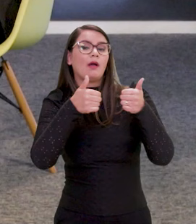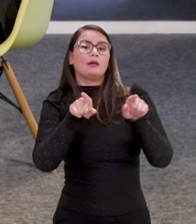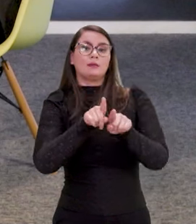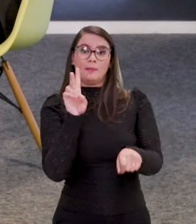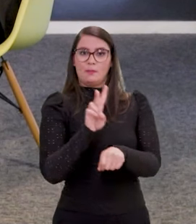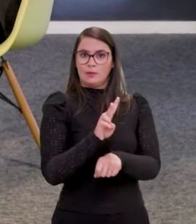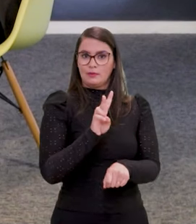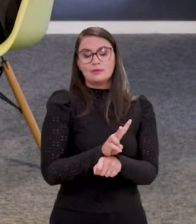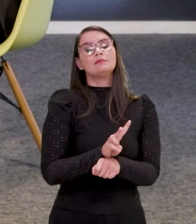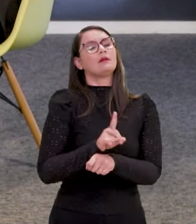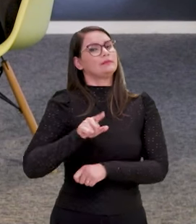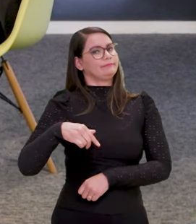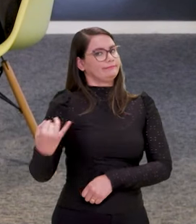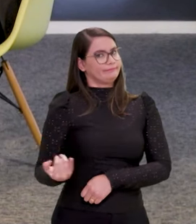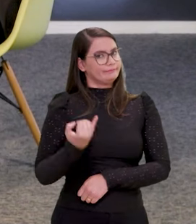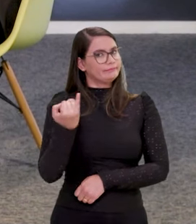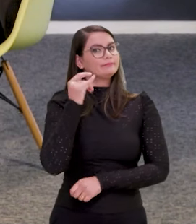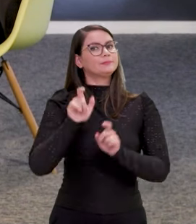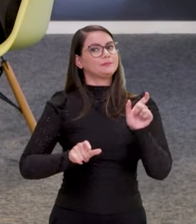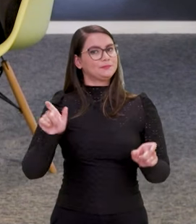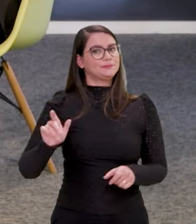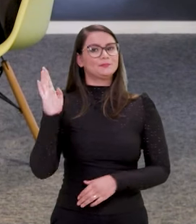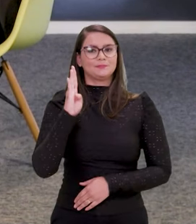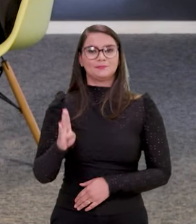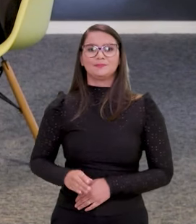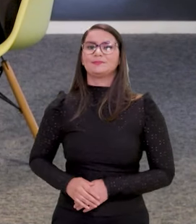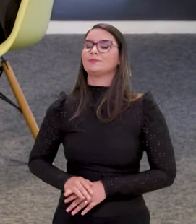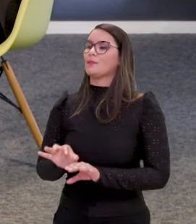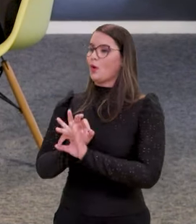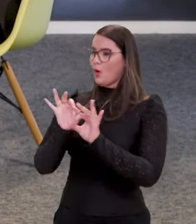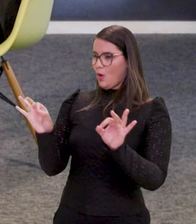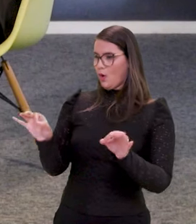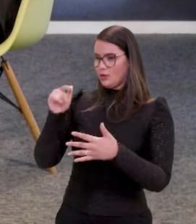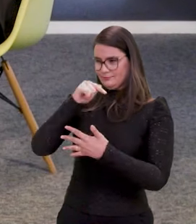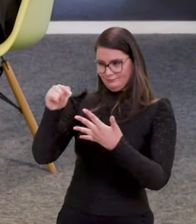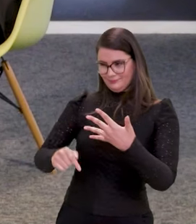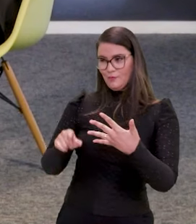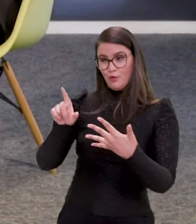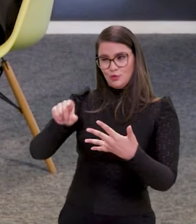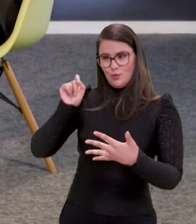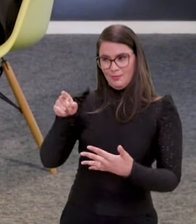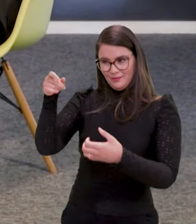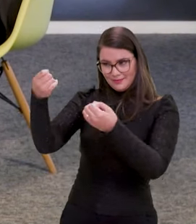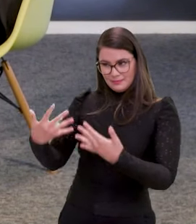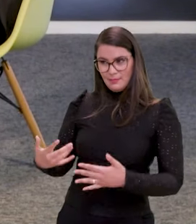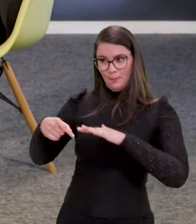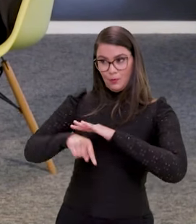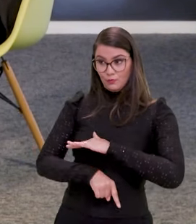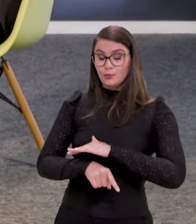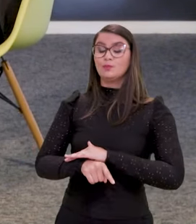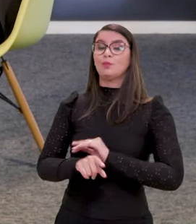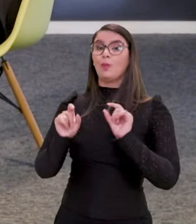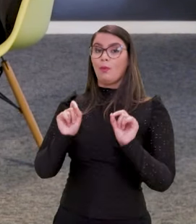proteção que é fundamental para o cidadão brasileiro. Ótimo. Eu vou pegar um dos viés, dos pilares que a gente comentou aqui para você falar um